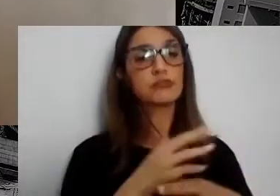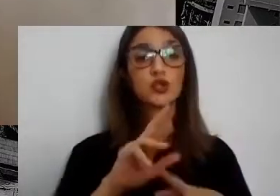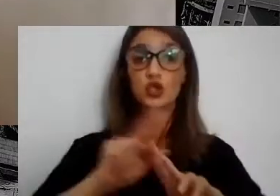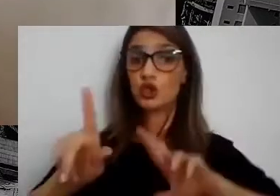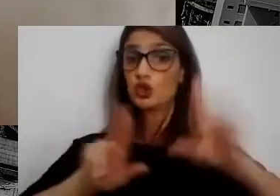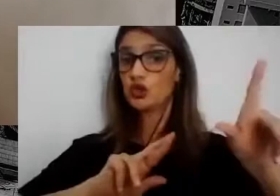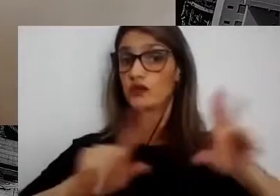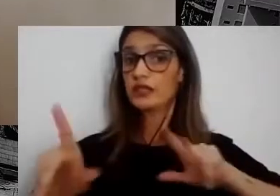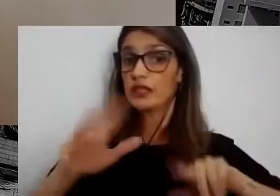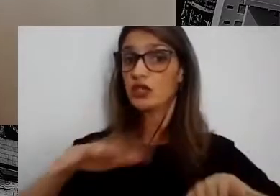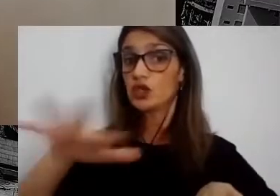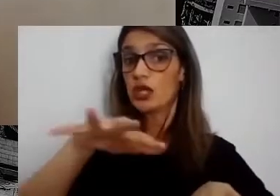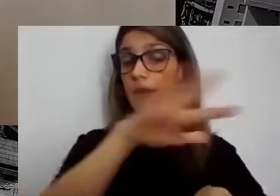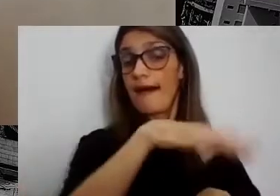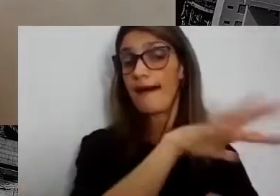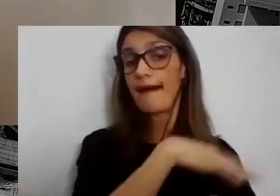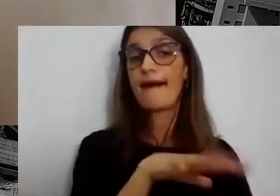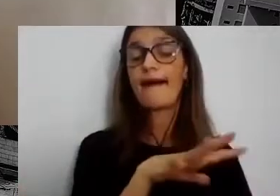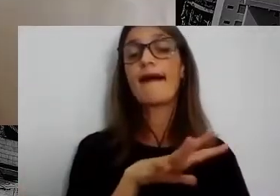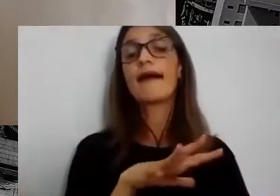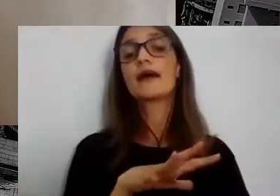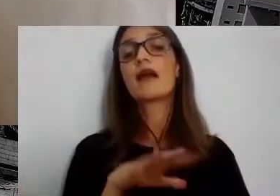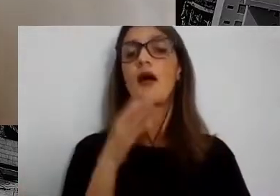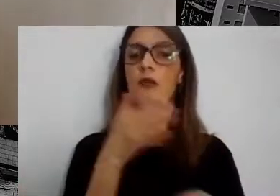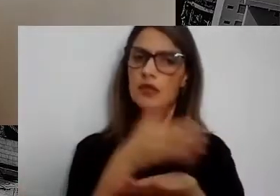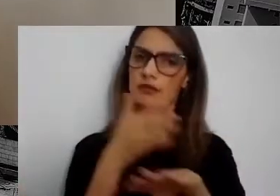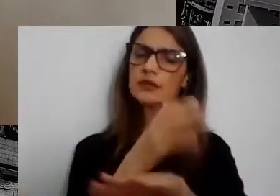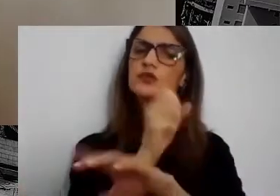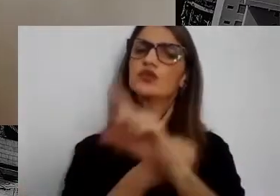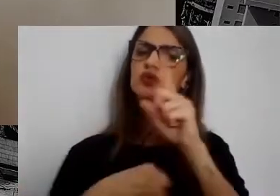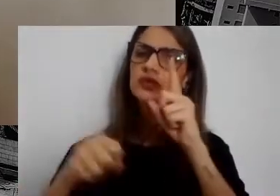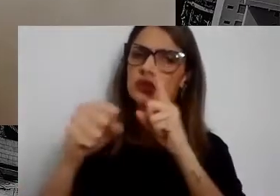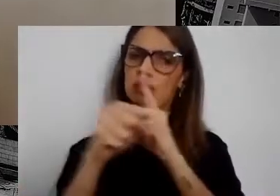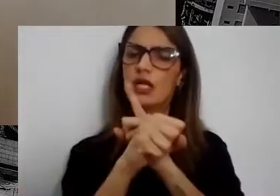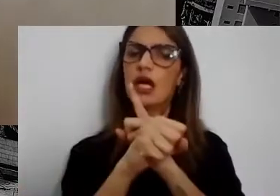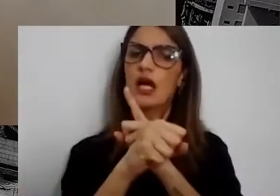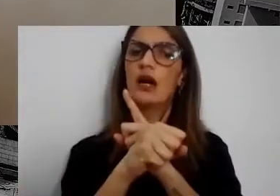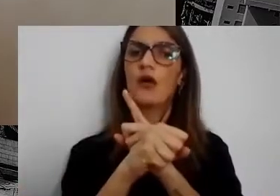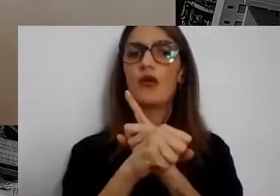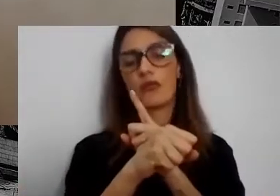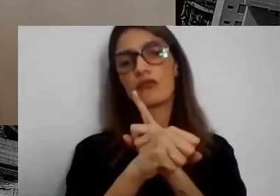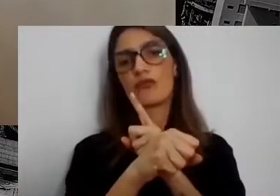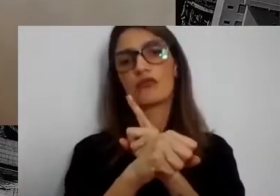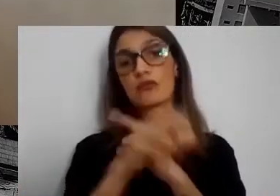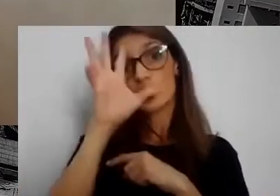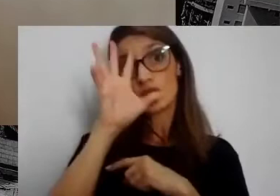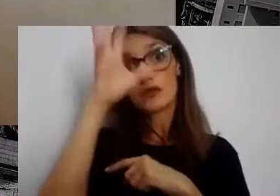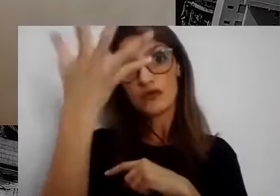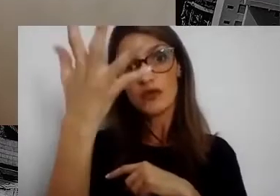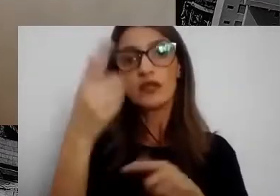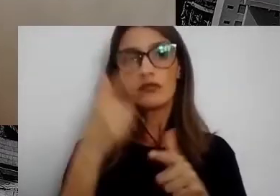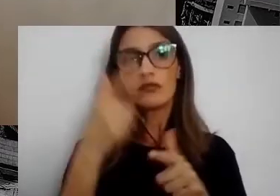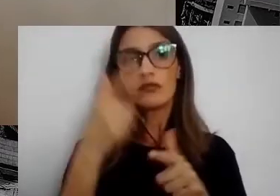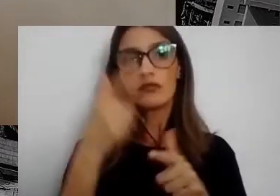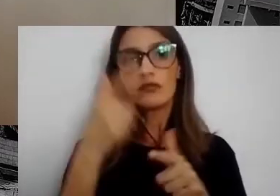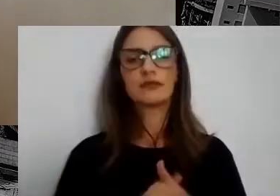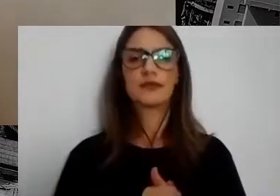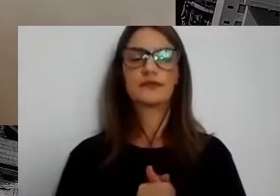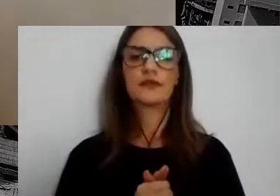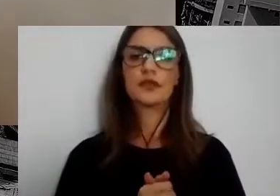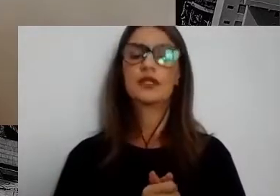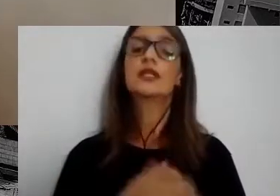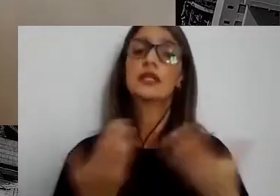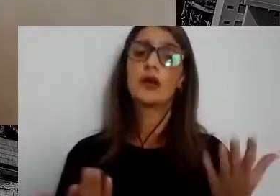garantir a participação social dentro dessas soluções. Então, a pergunta para vocês é como podemos